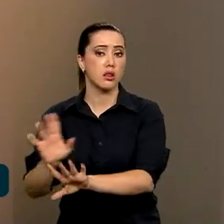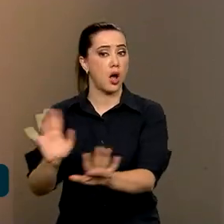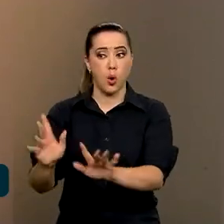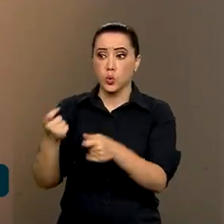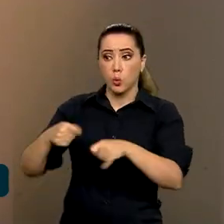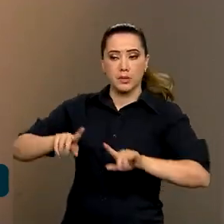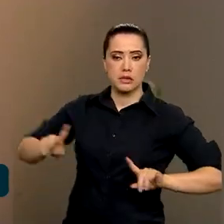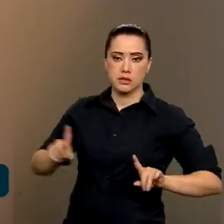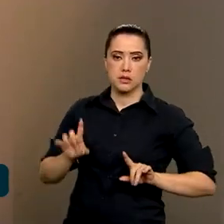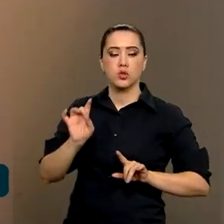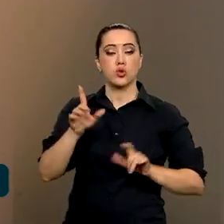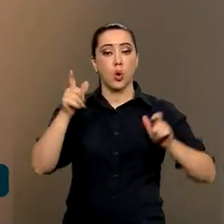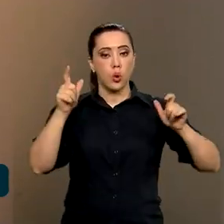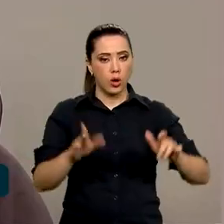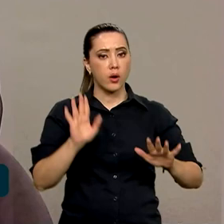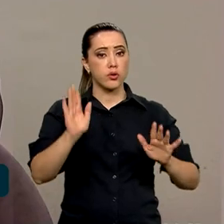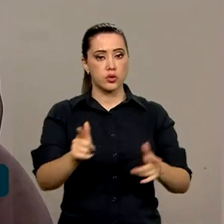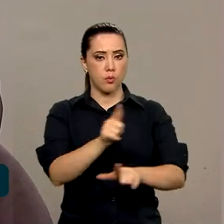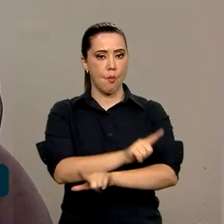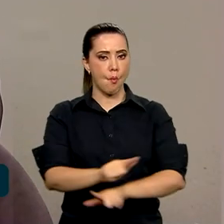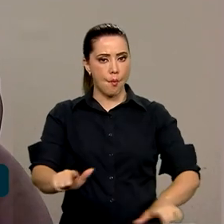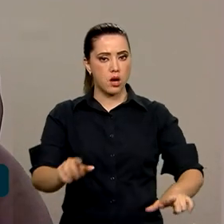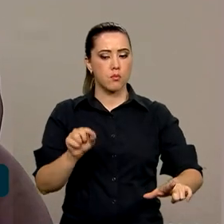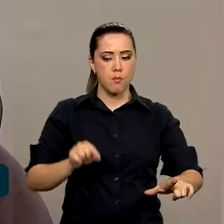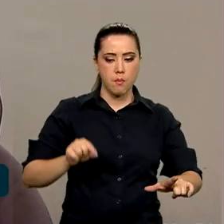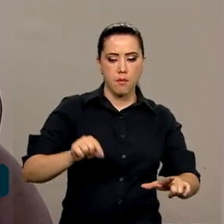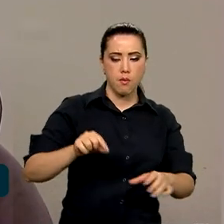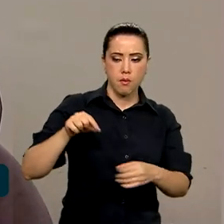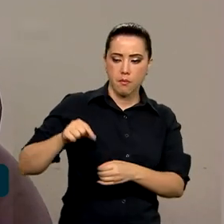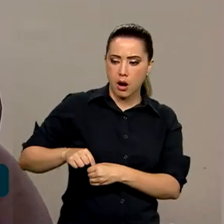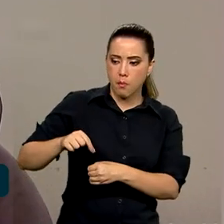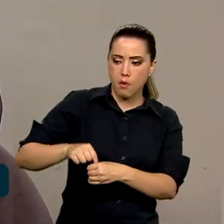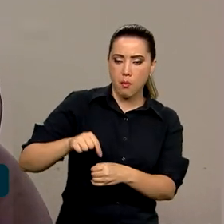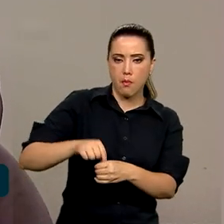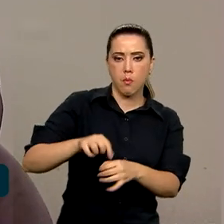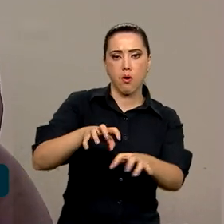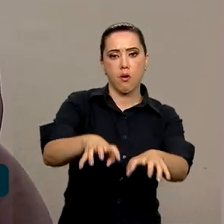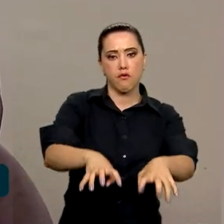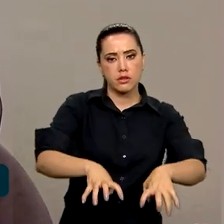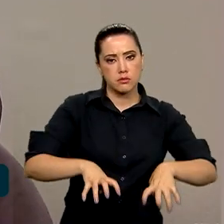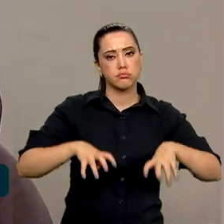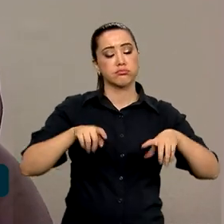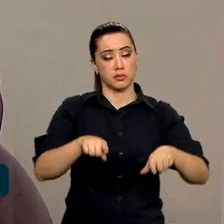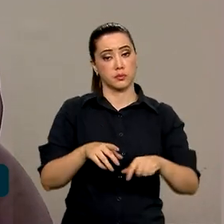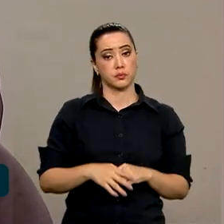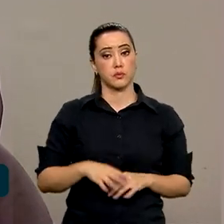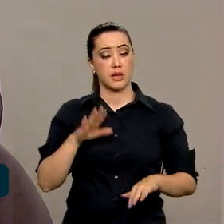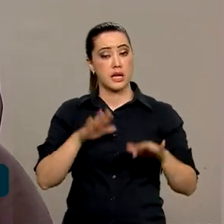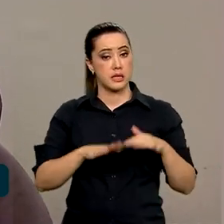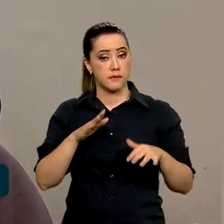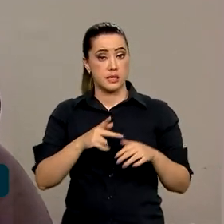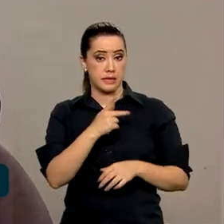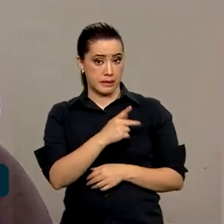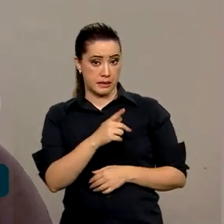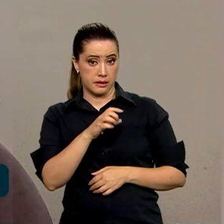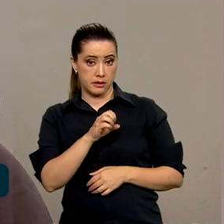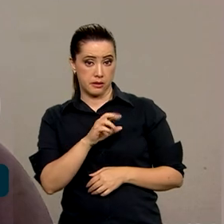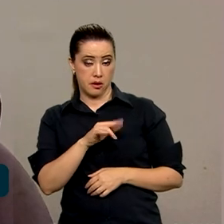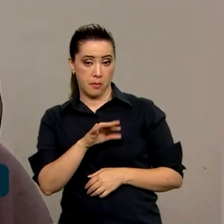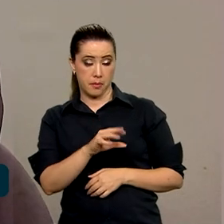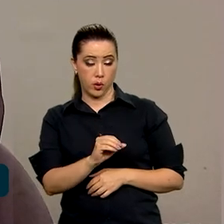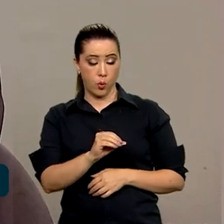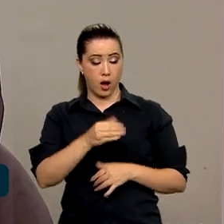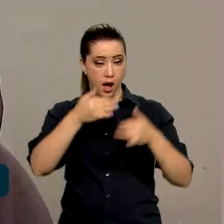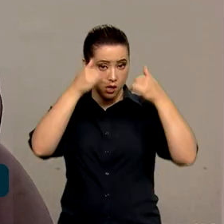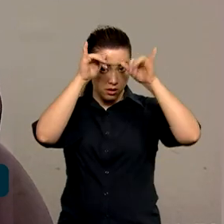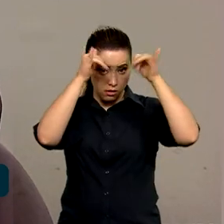recuperação de áreas degradadas. A gente pode dizer que, muitas vezes, a pecuária de baixa tecnologia não é a melhor